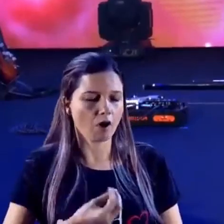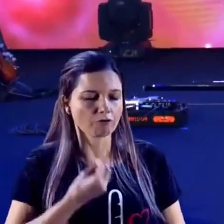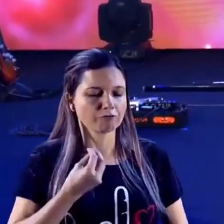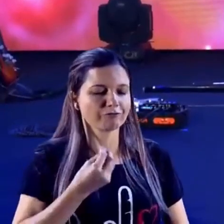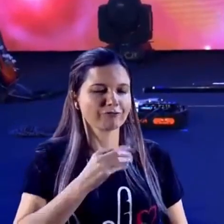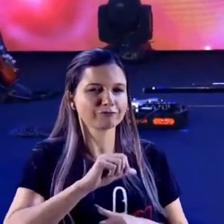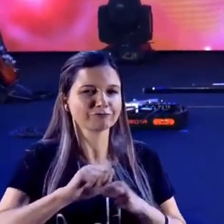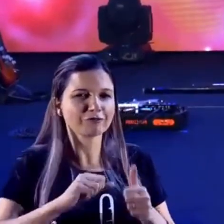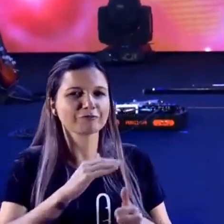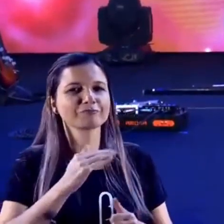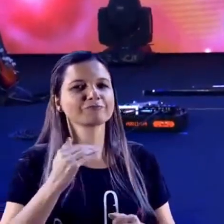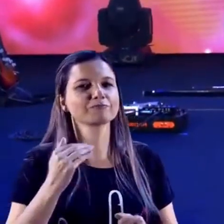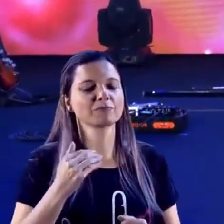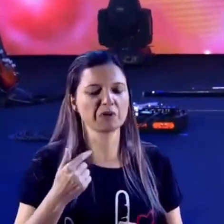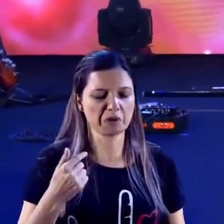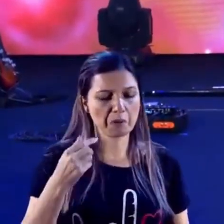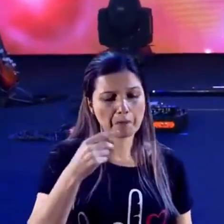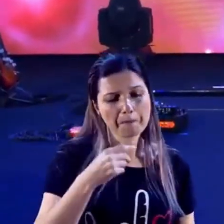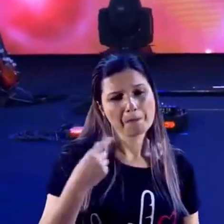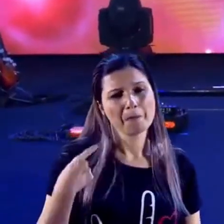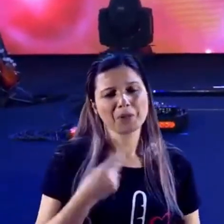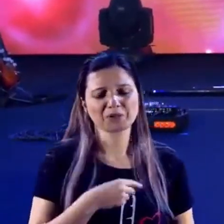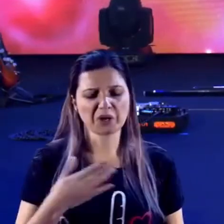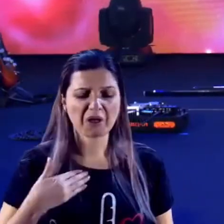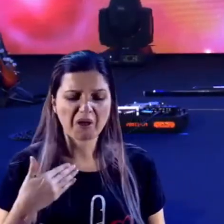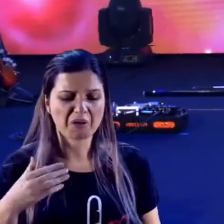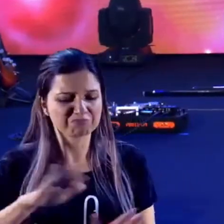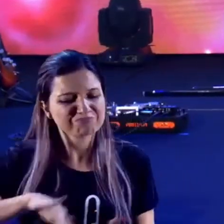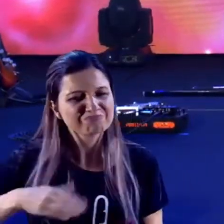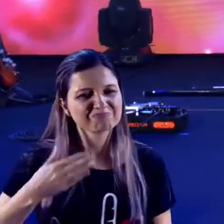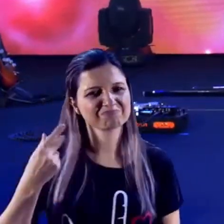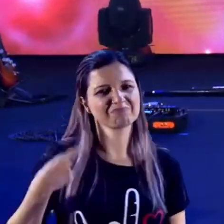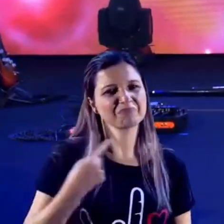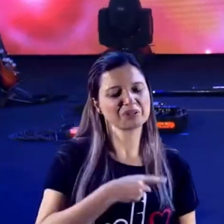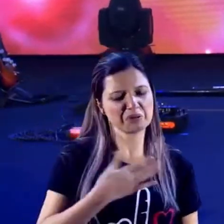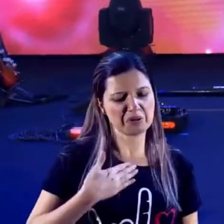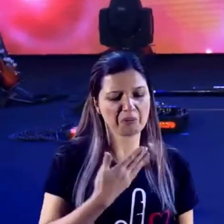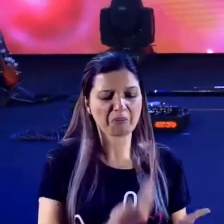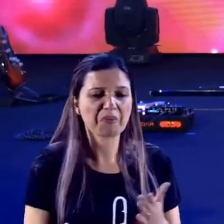Pastor, perdi todos os meus clientes. Pastor, minha empresa está falindo.